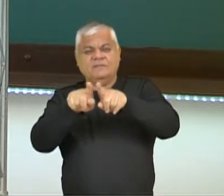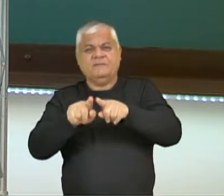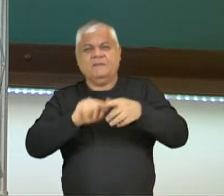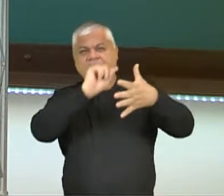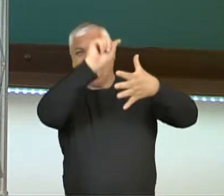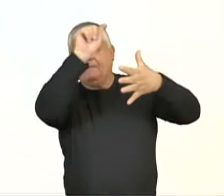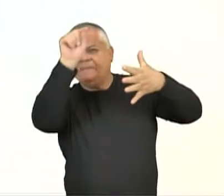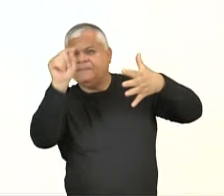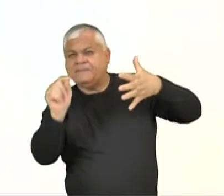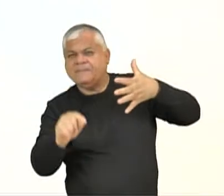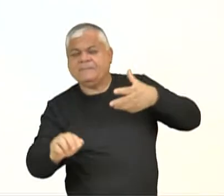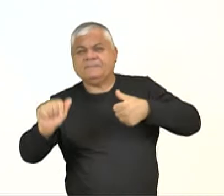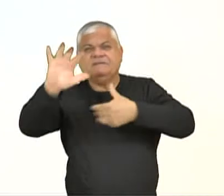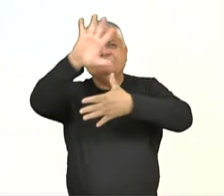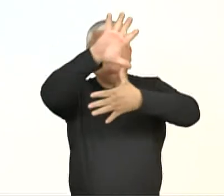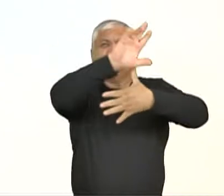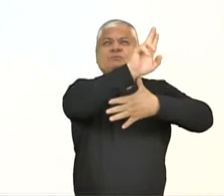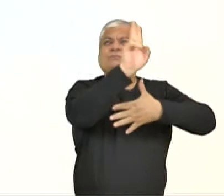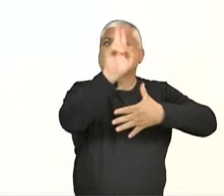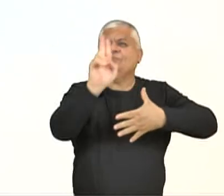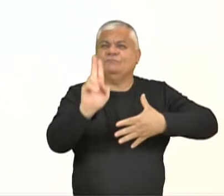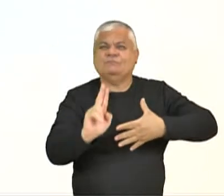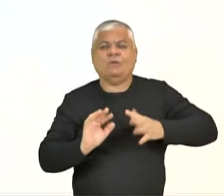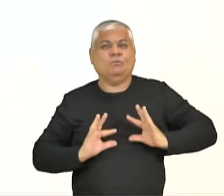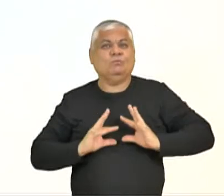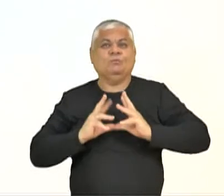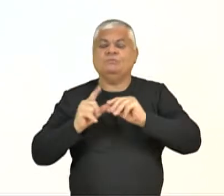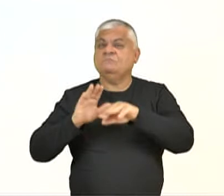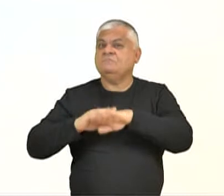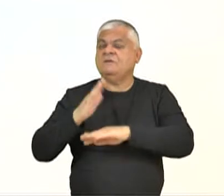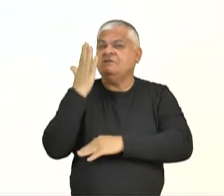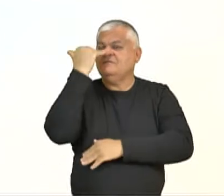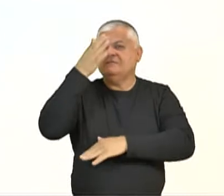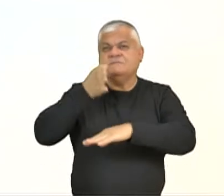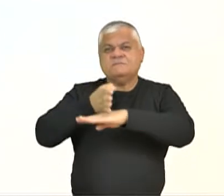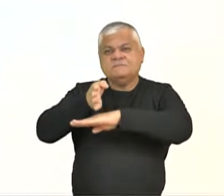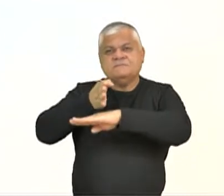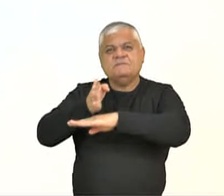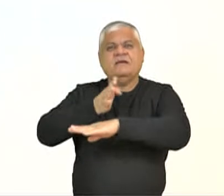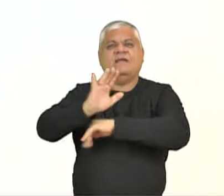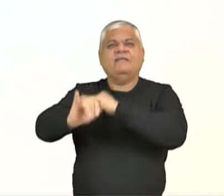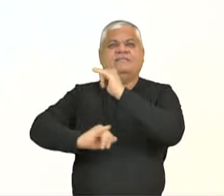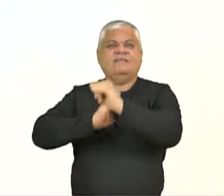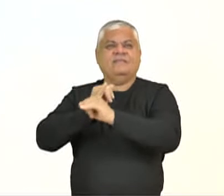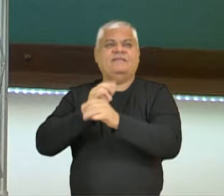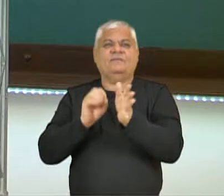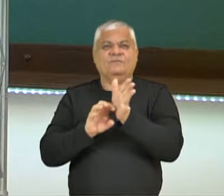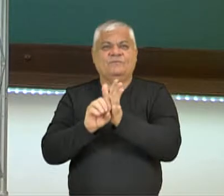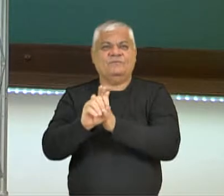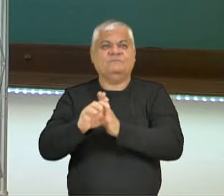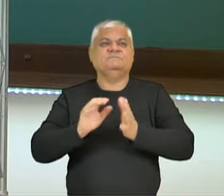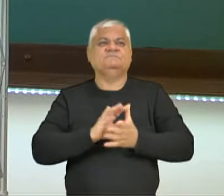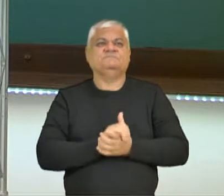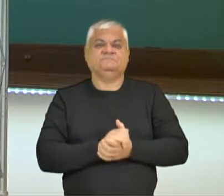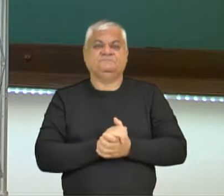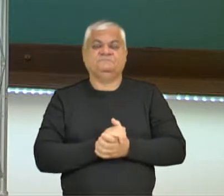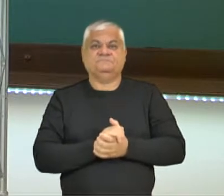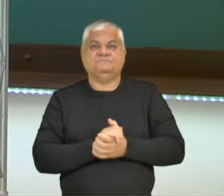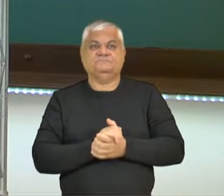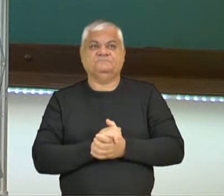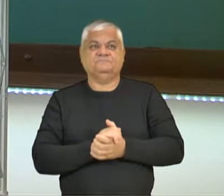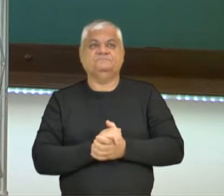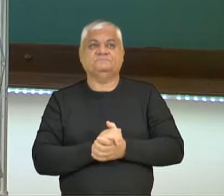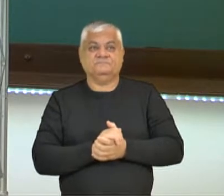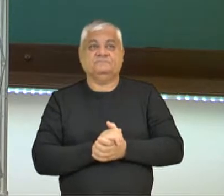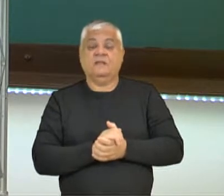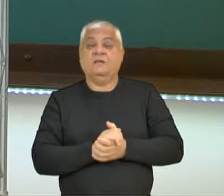aí vai, né? Nós temos uma lista dos pintores mais procurados na ferramenta Google. De acordo com os dados, Leonardo